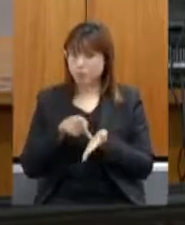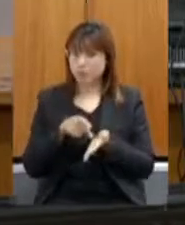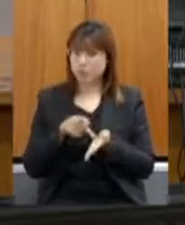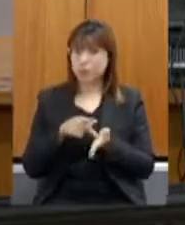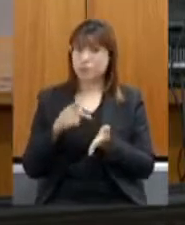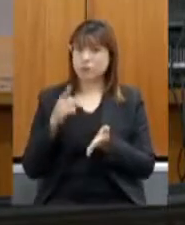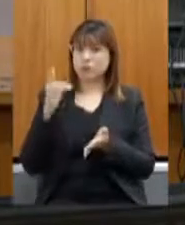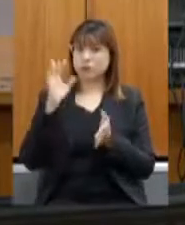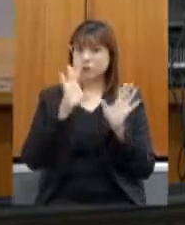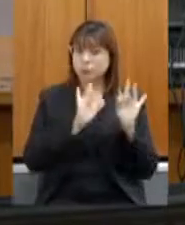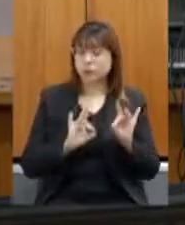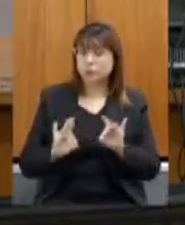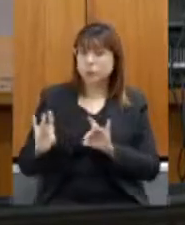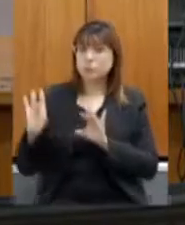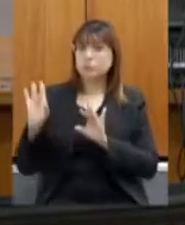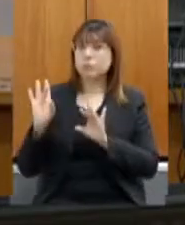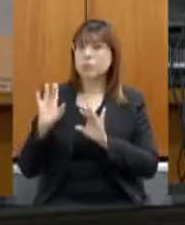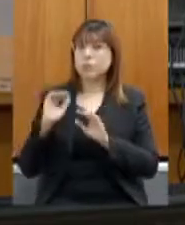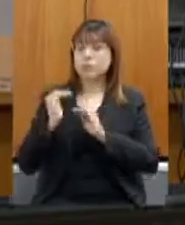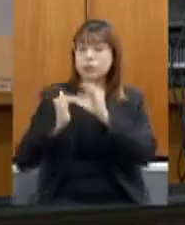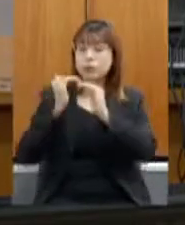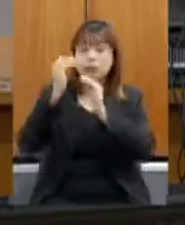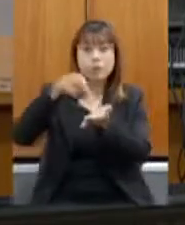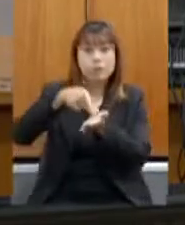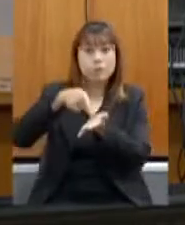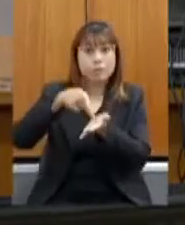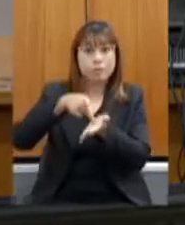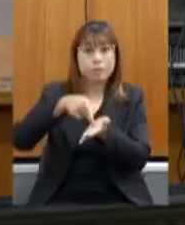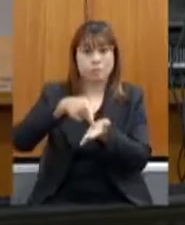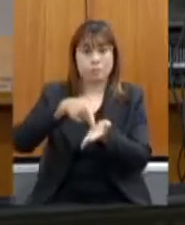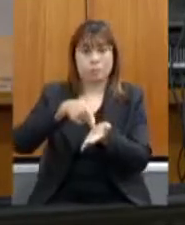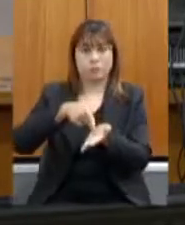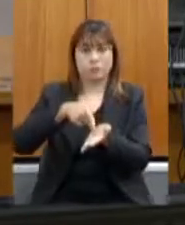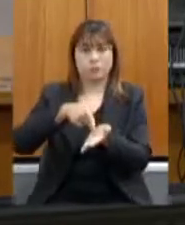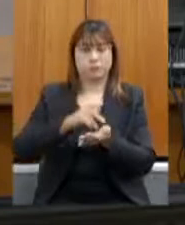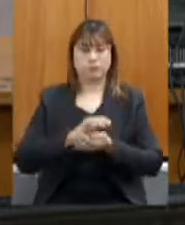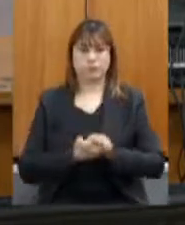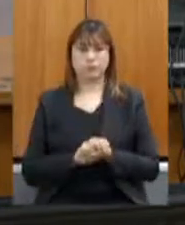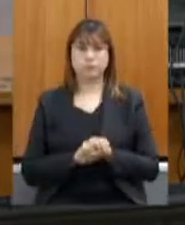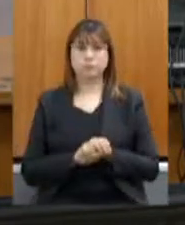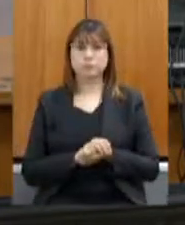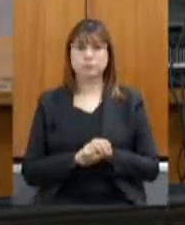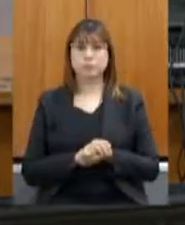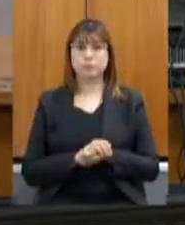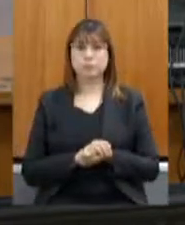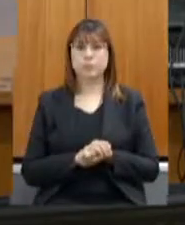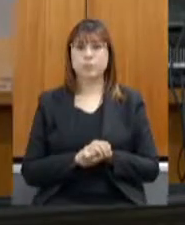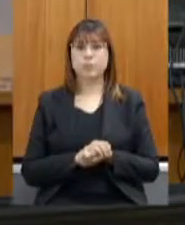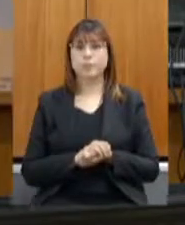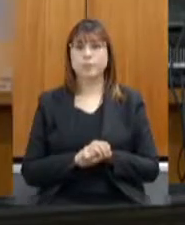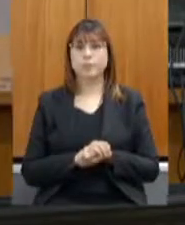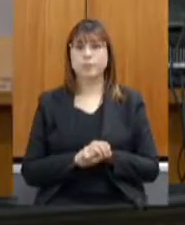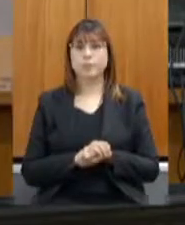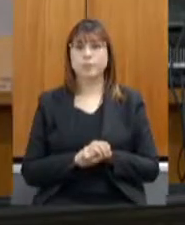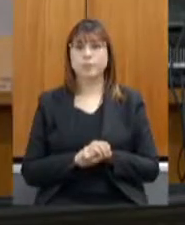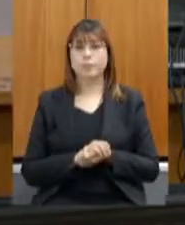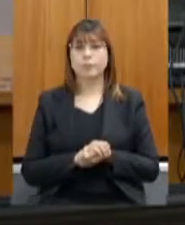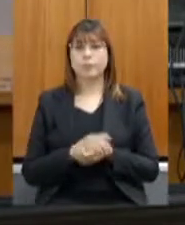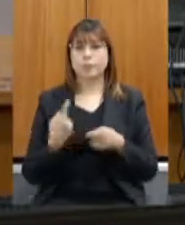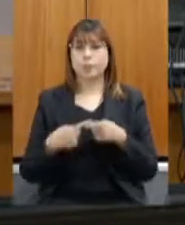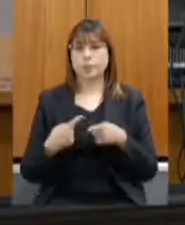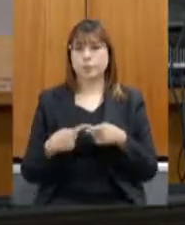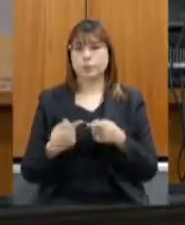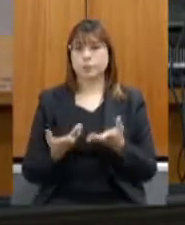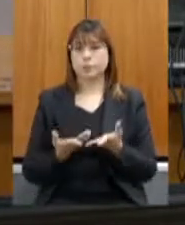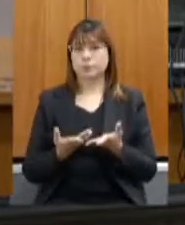A palavra desenvolvimento, ela já traz o prefixo de negação no seu contexto. Já traz o